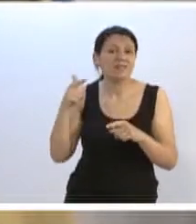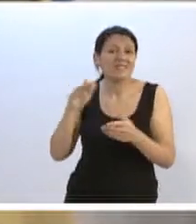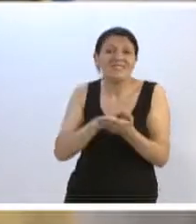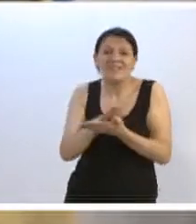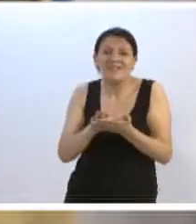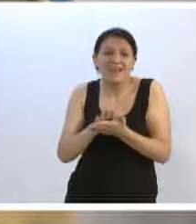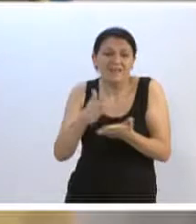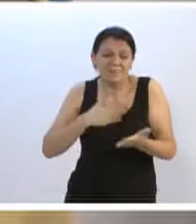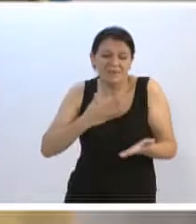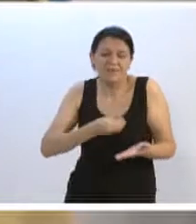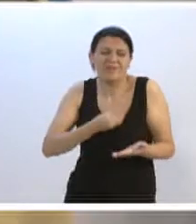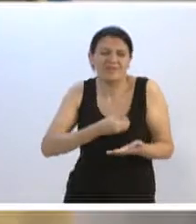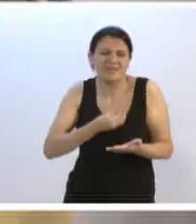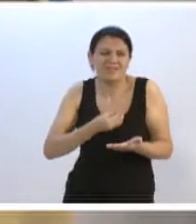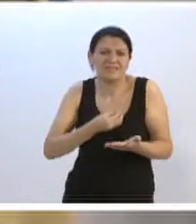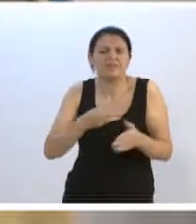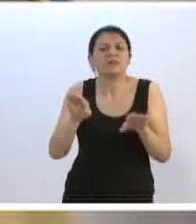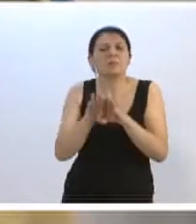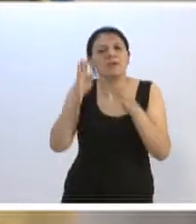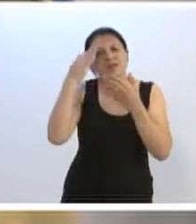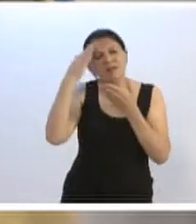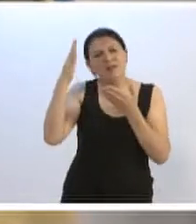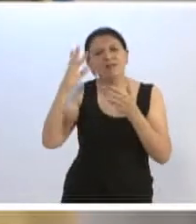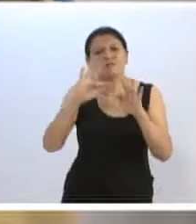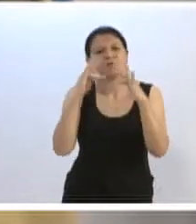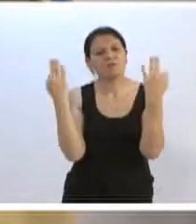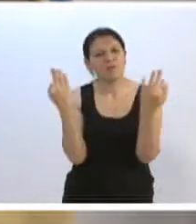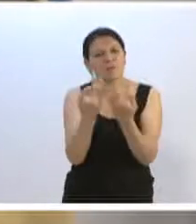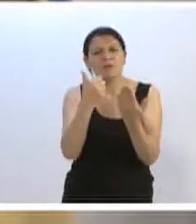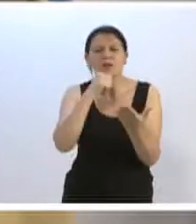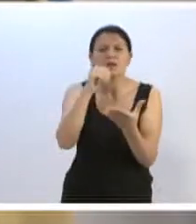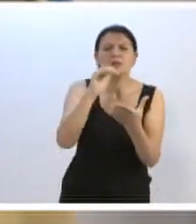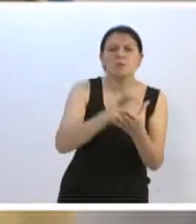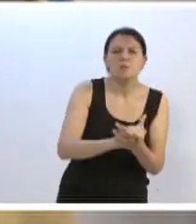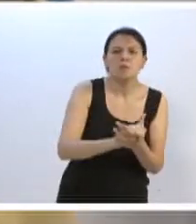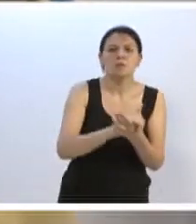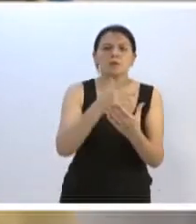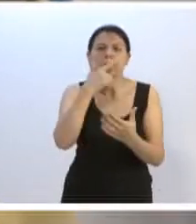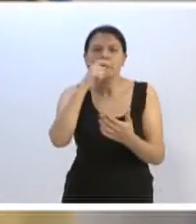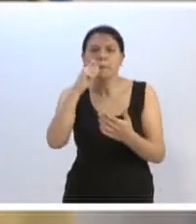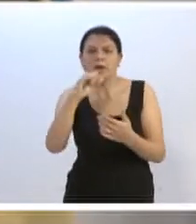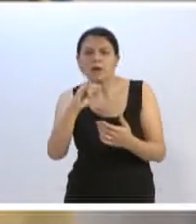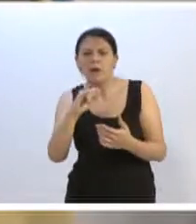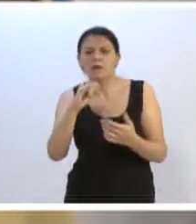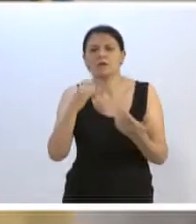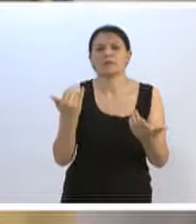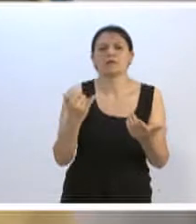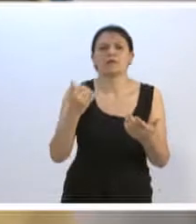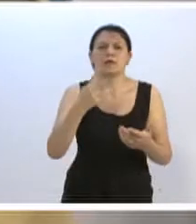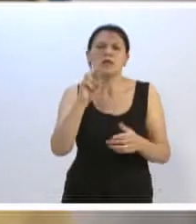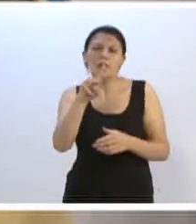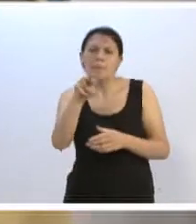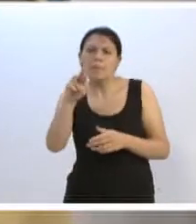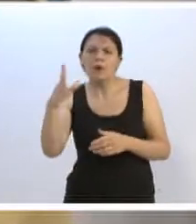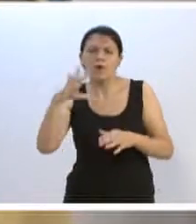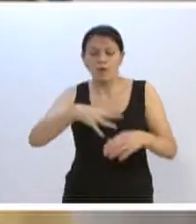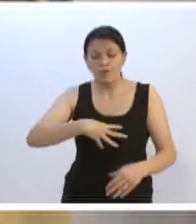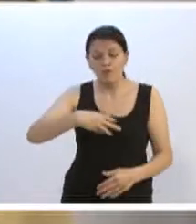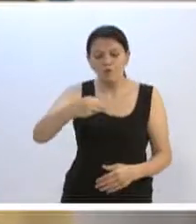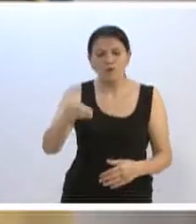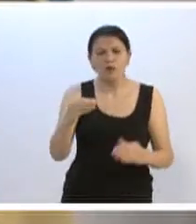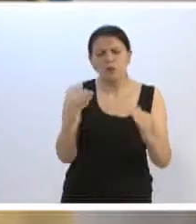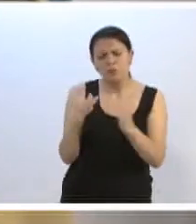teria sido possível. Grato à minha família, mais uma vez, a minha esposa, pais, irmãos, filhos, parentes, amigos, minha equipe de trabalho,